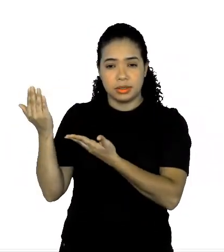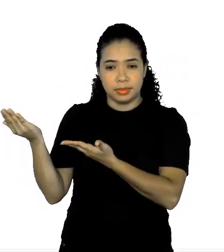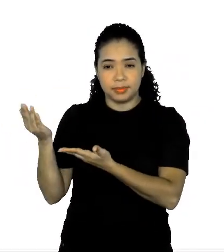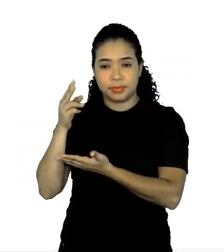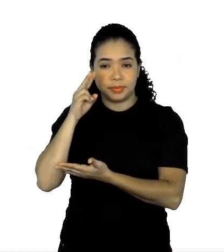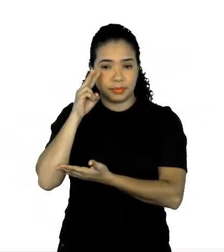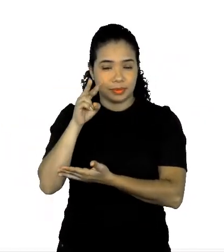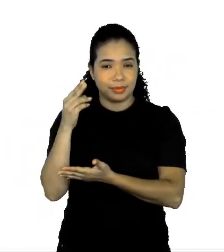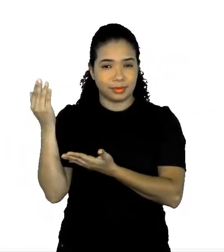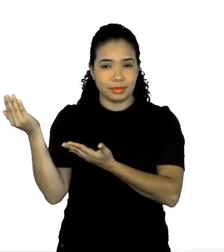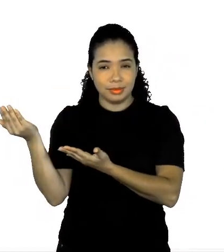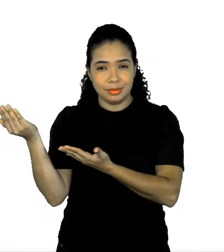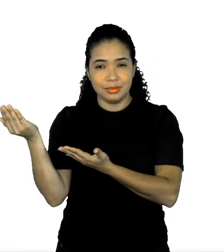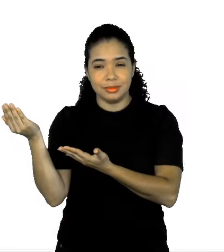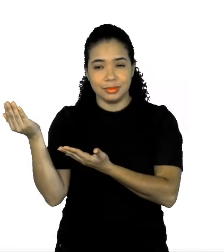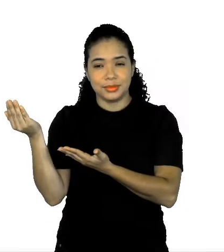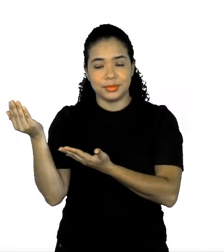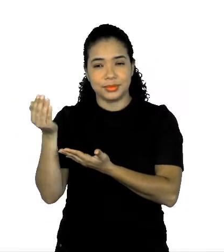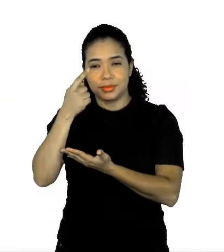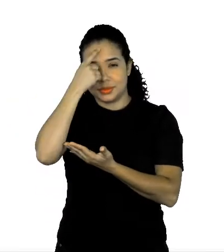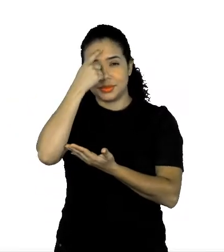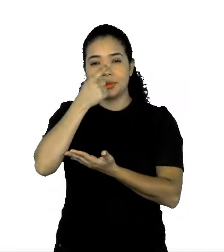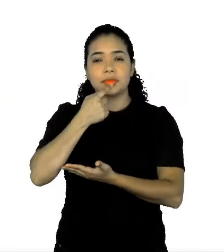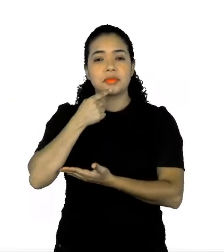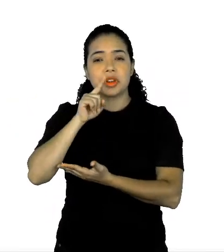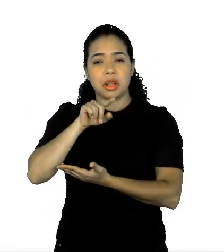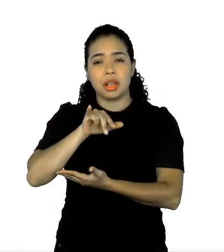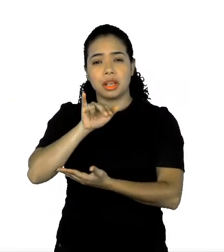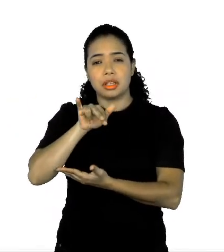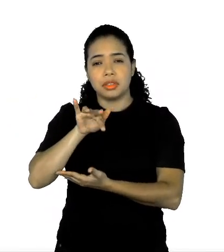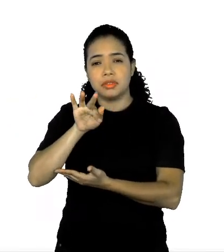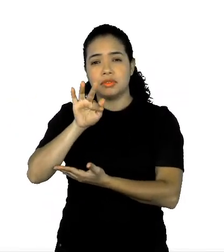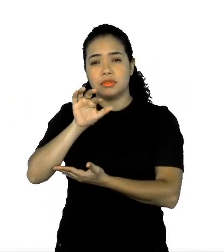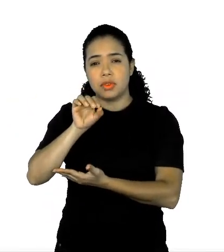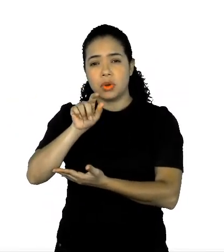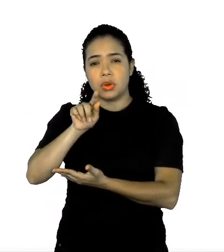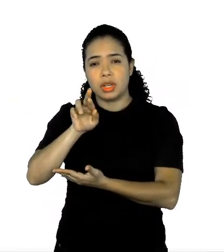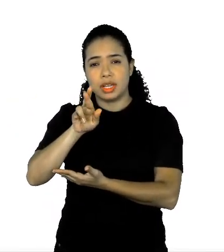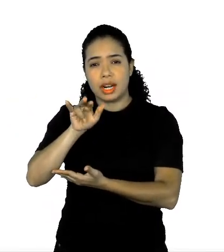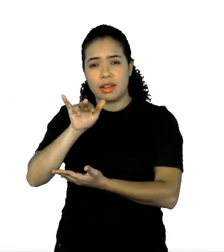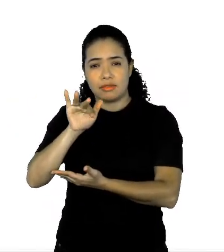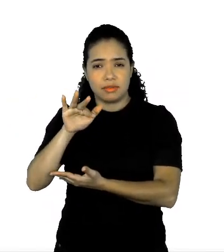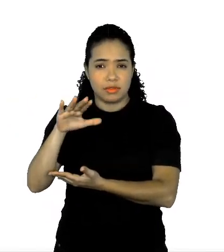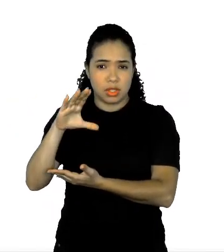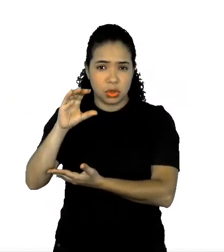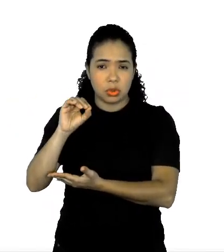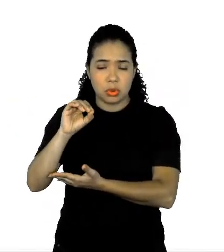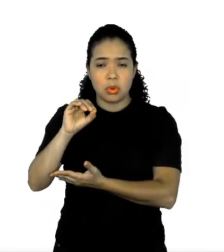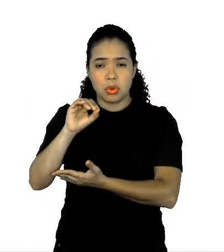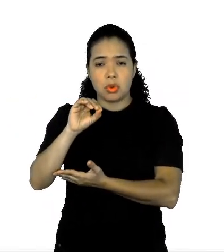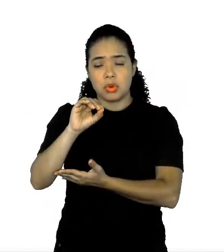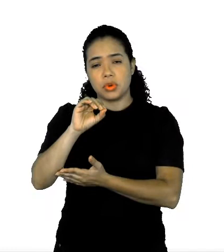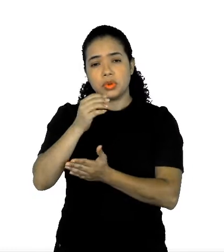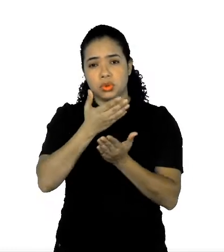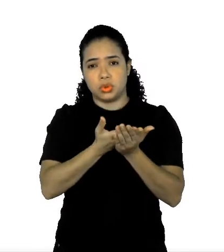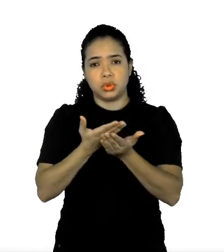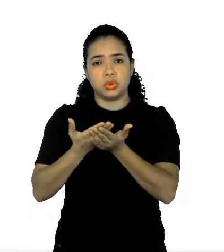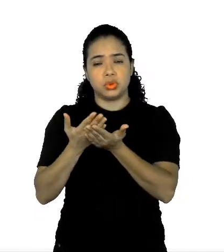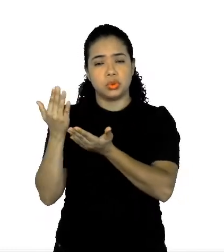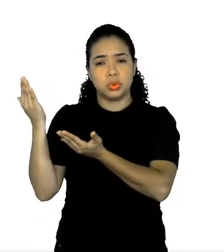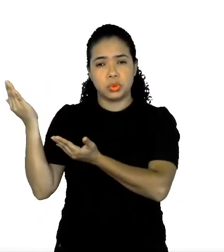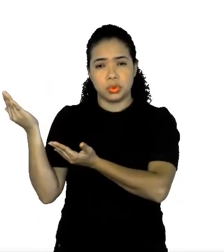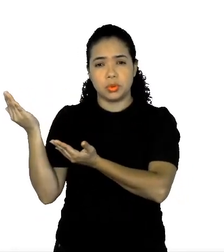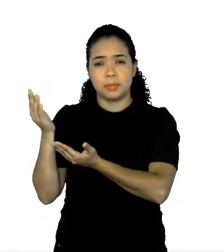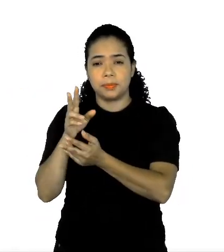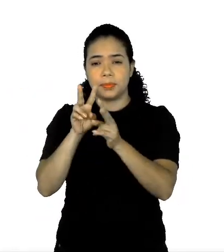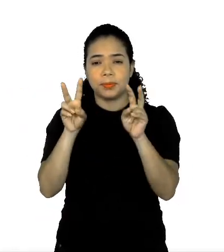Observe aqui a primeira imagem, né, é um infográfico da temática do nosso bloco de estudo, né, o coronavírus, que tem